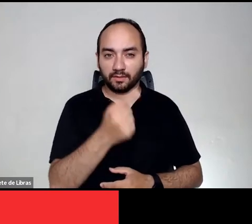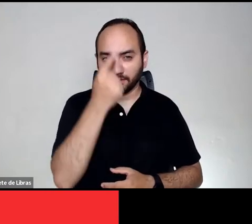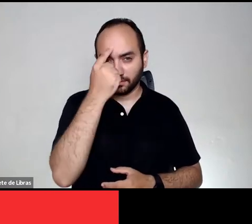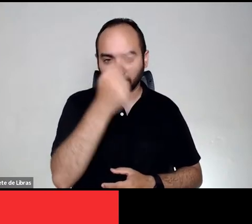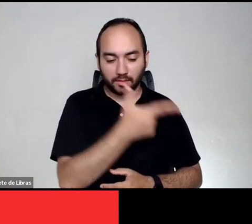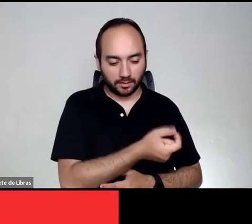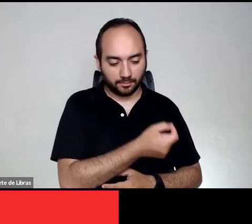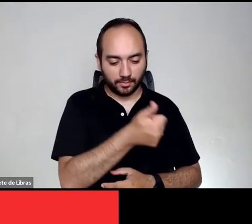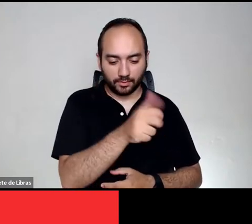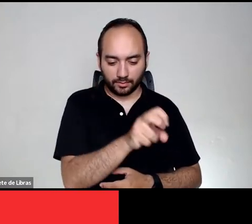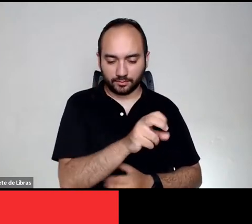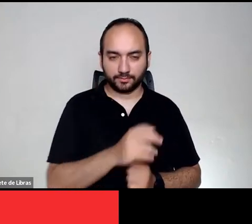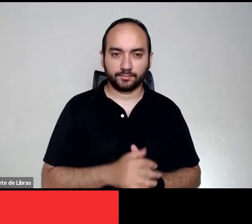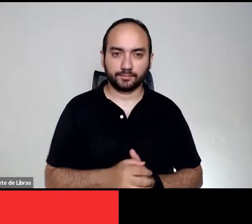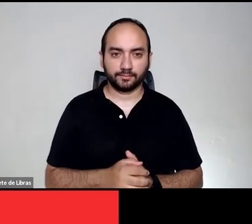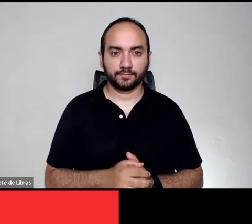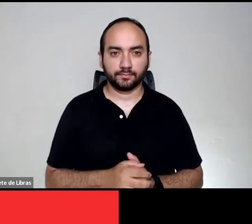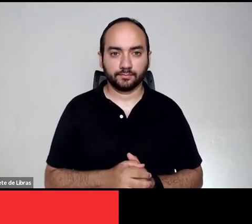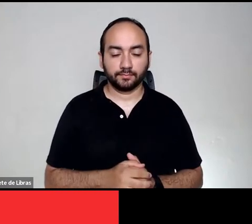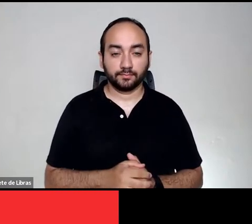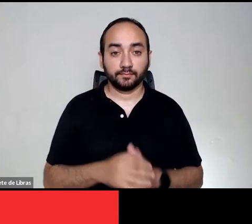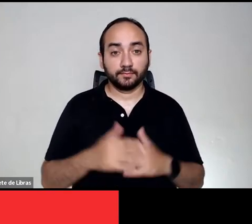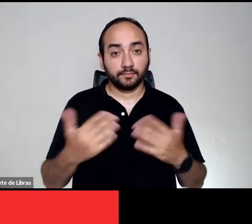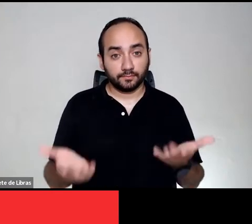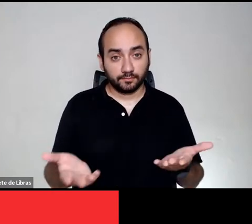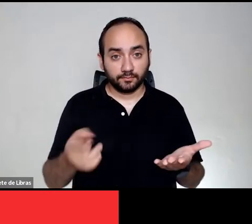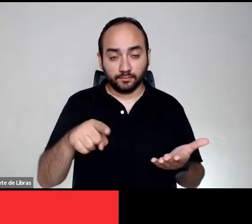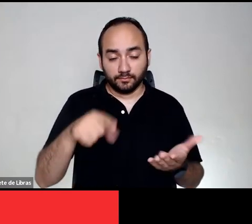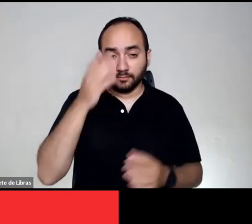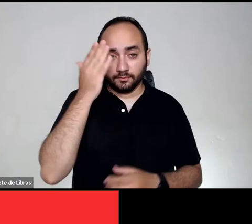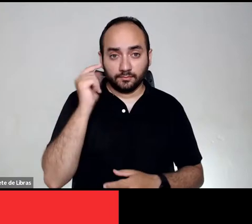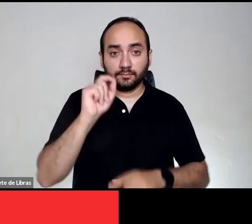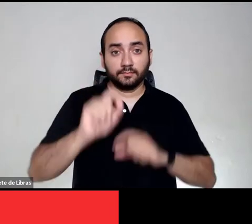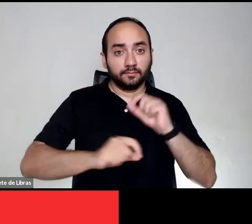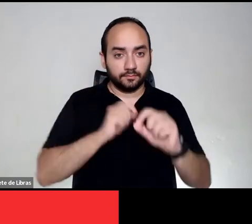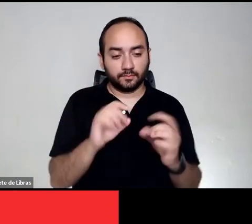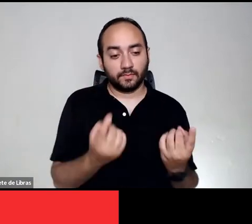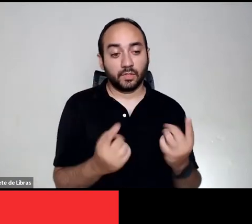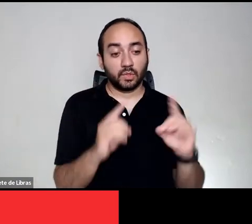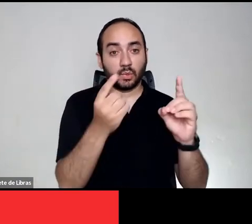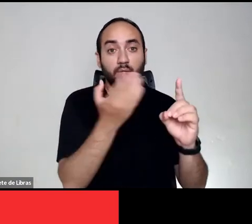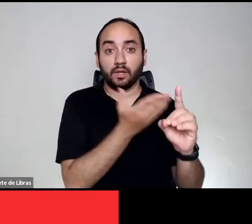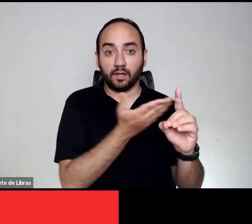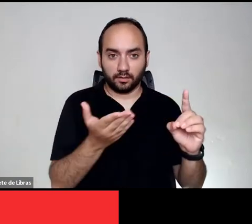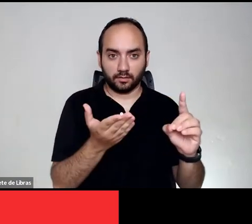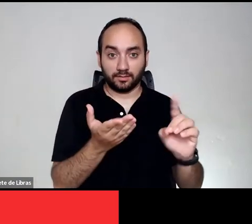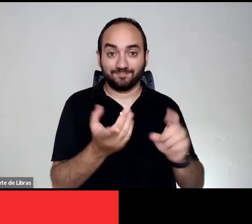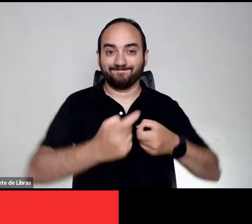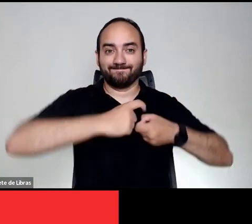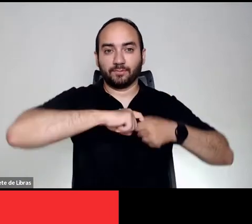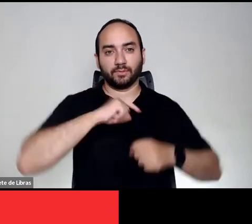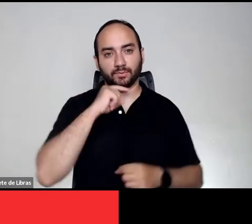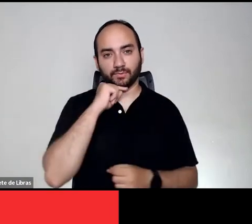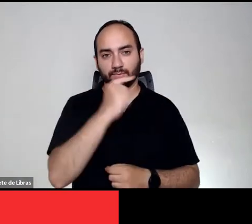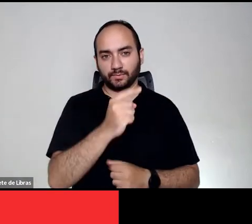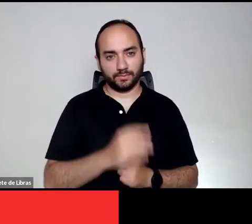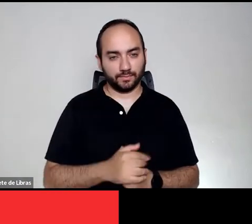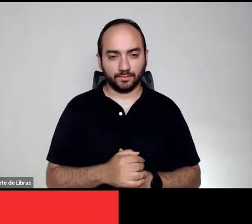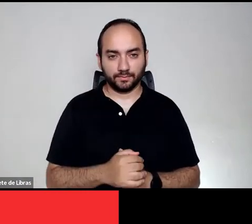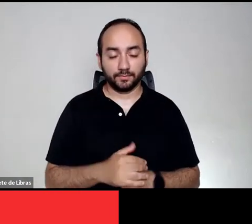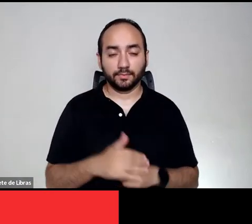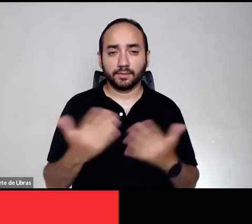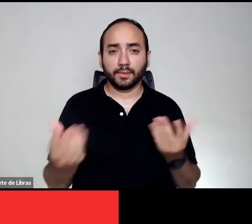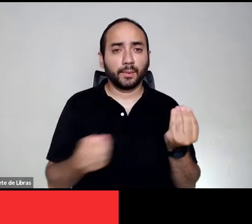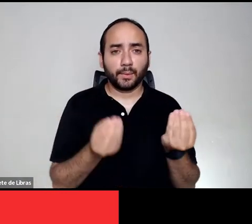2015. Porém, sabemos que o caminho digital é sem volta. e então como